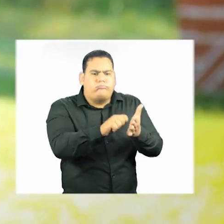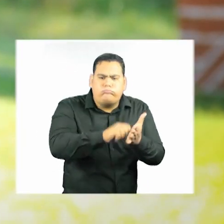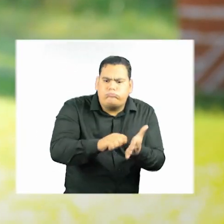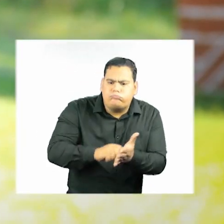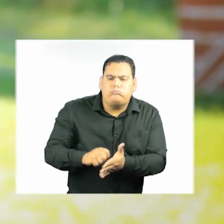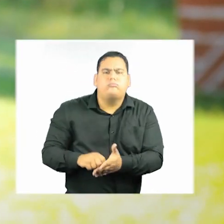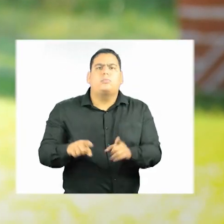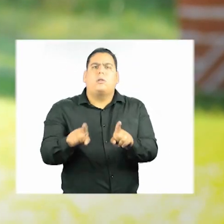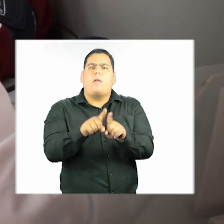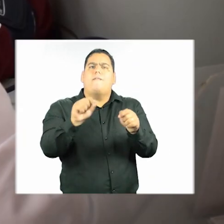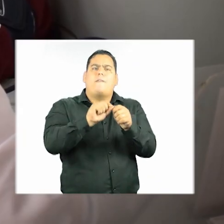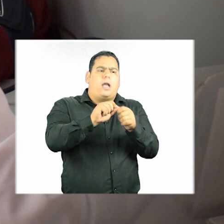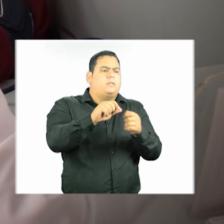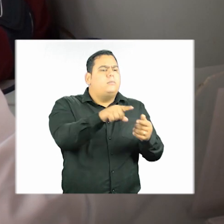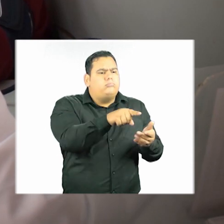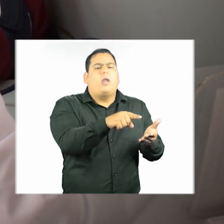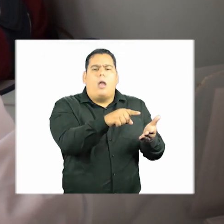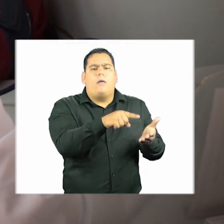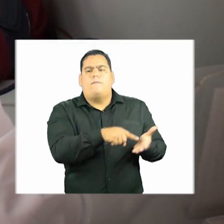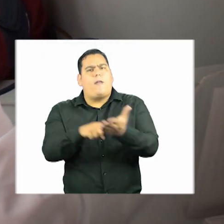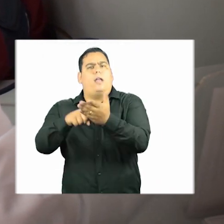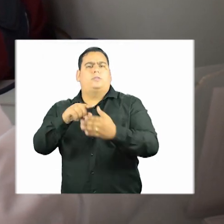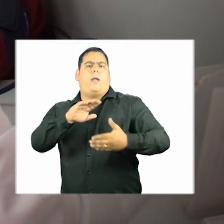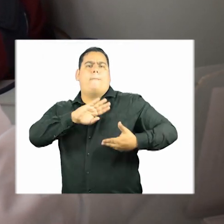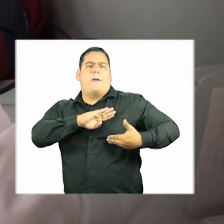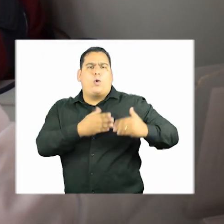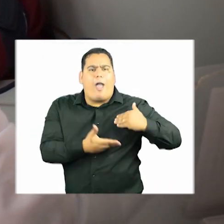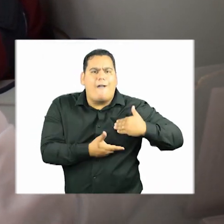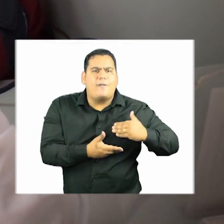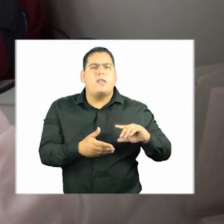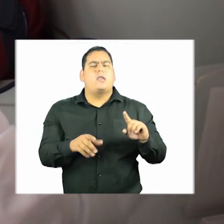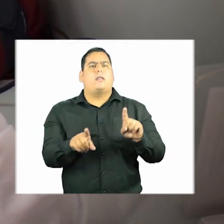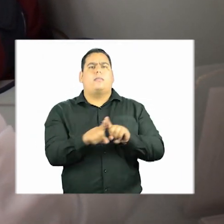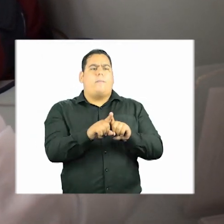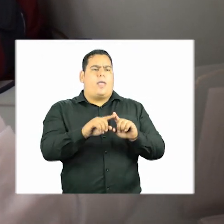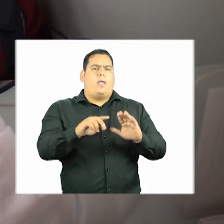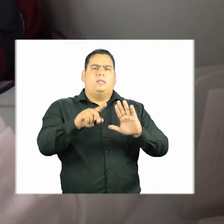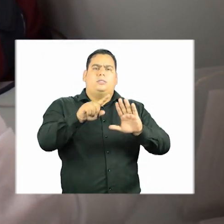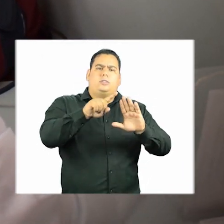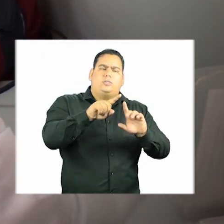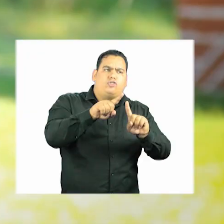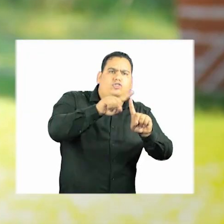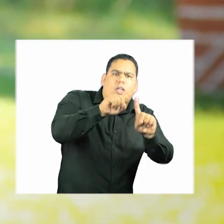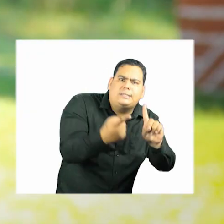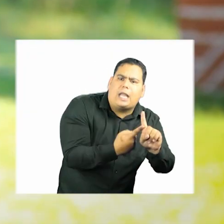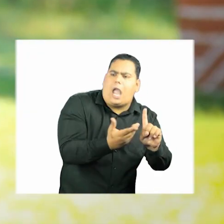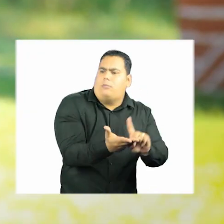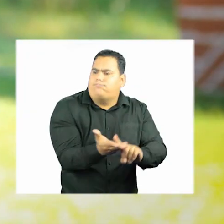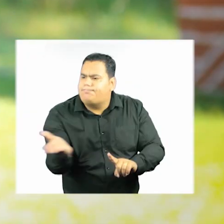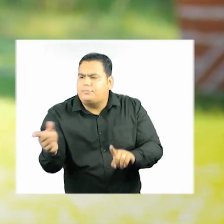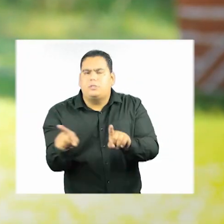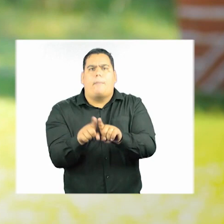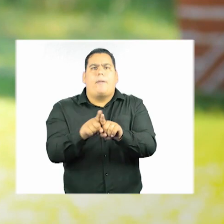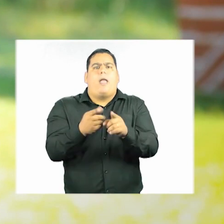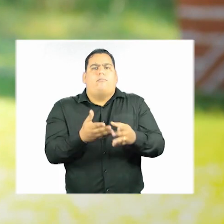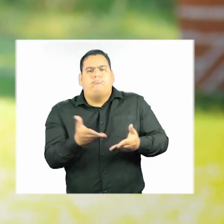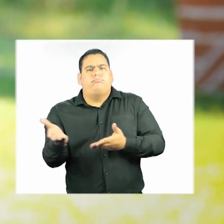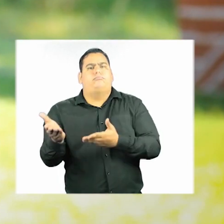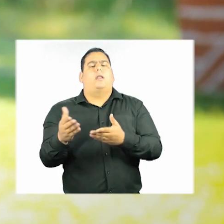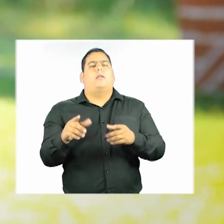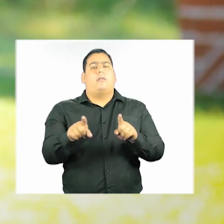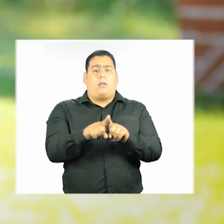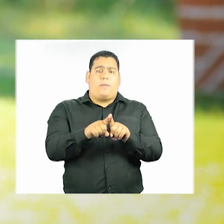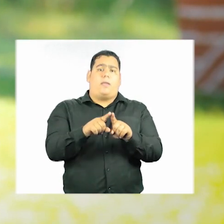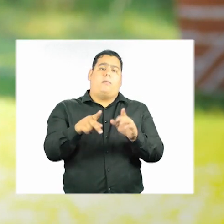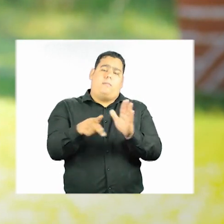a colheita do CP, faz o encaminhamento da mamografia, faz o encaminhamento da gestante e, à tarde, a gente atua no presídio